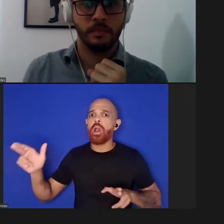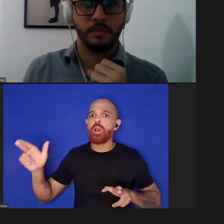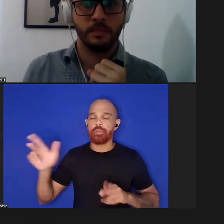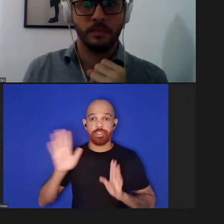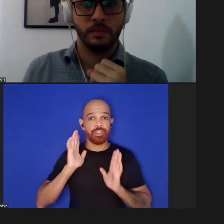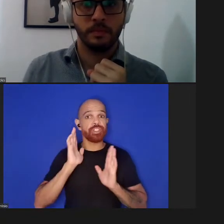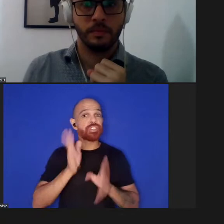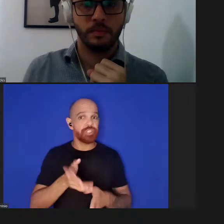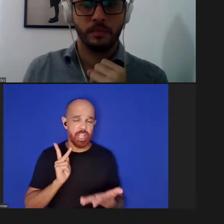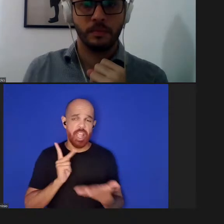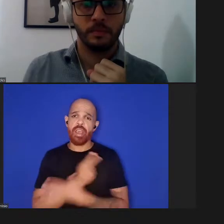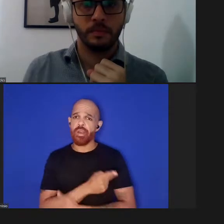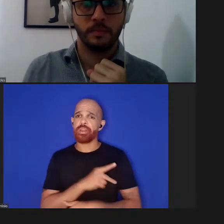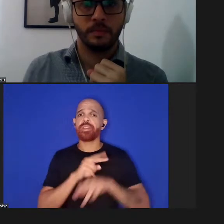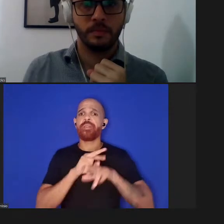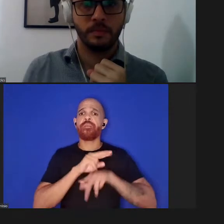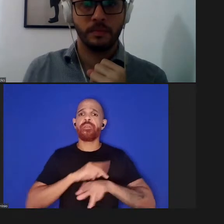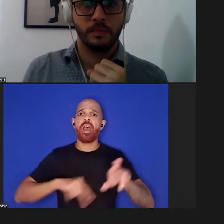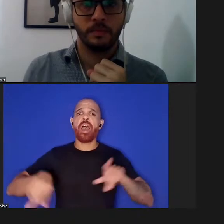vezes com tantas pessoas